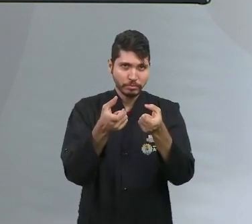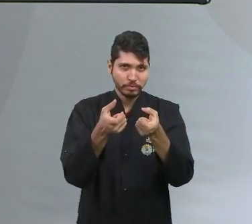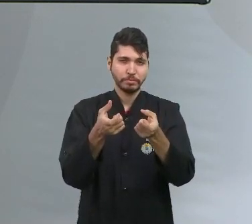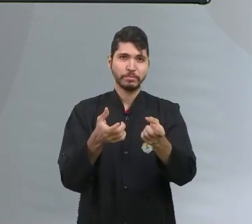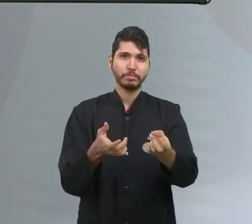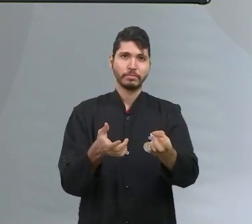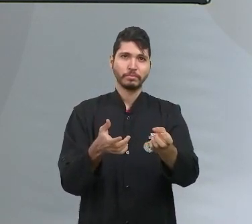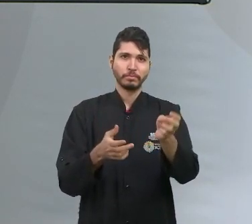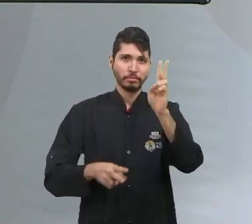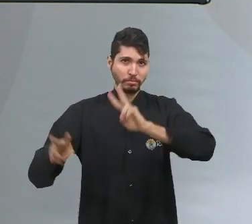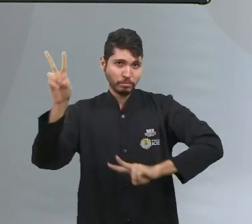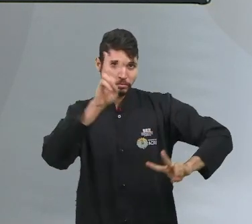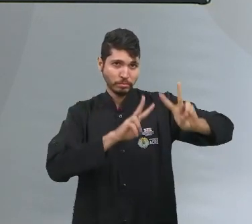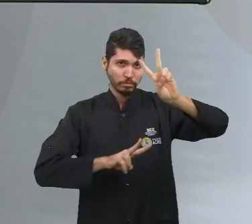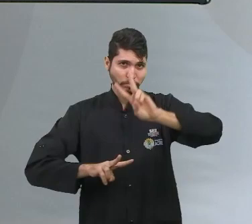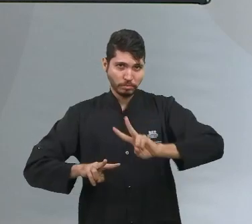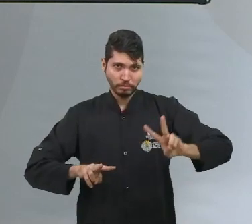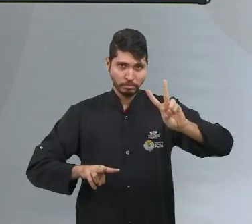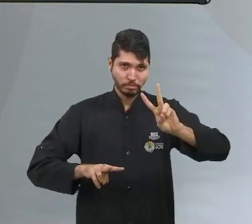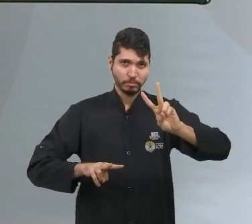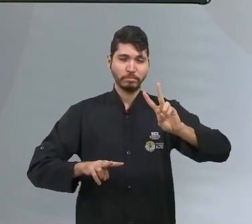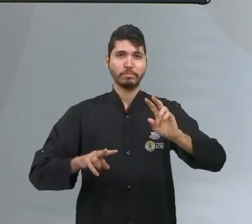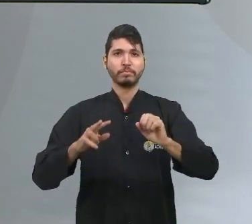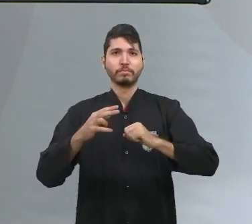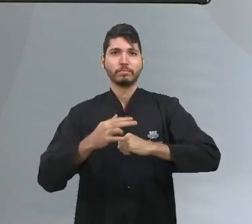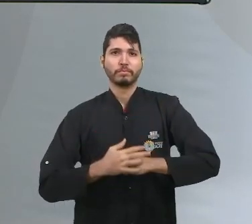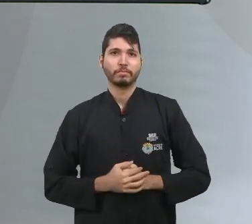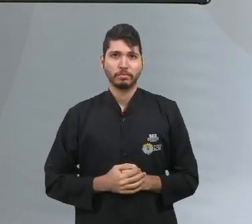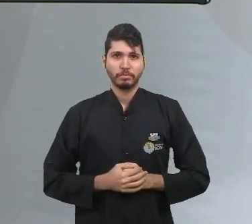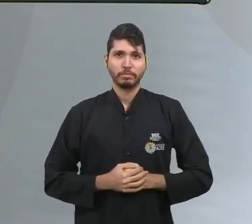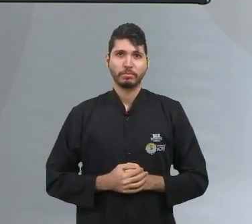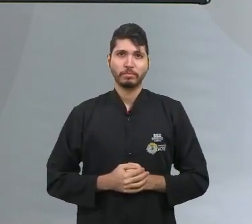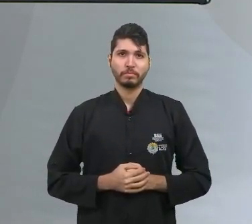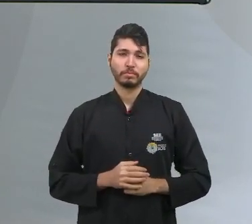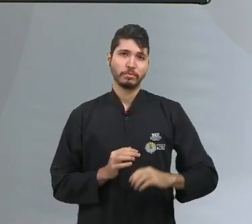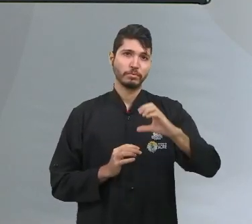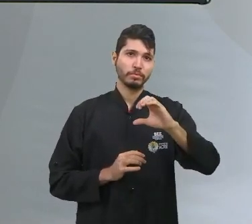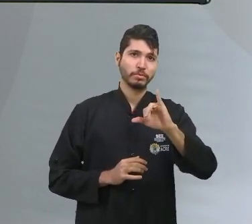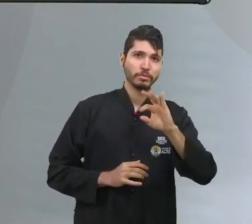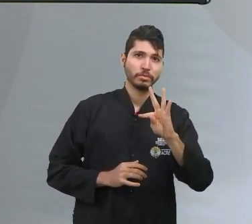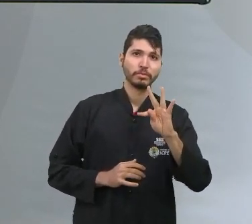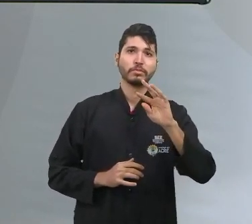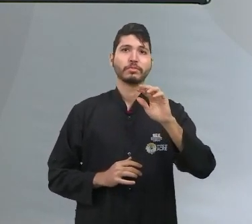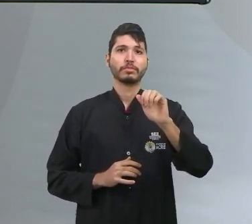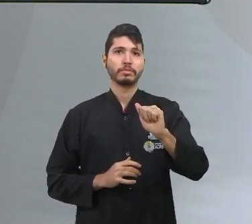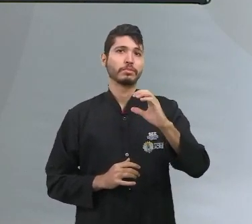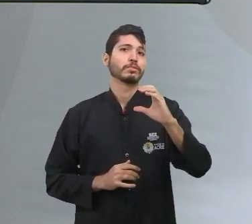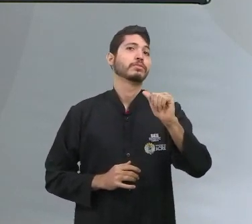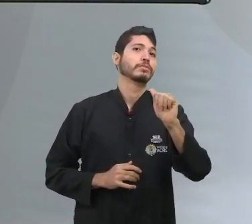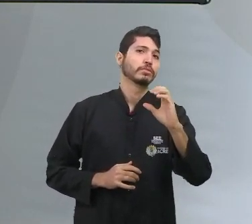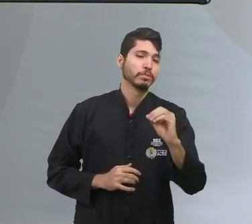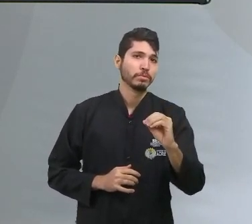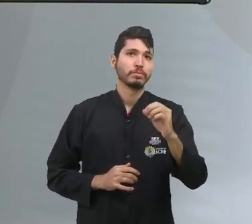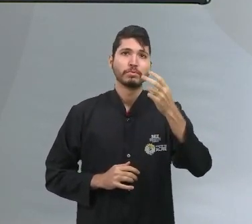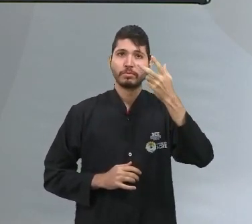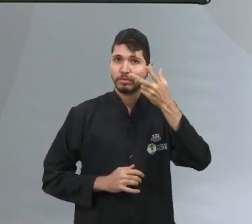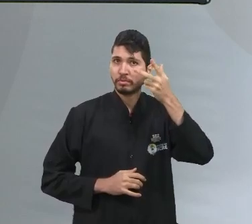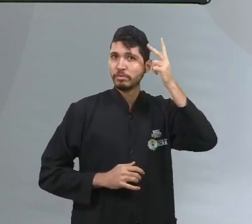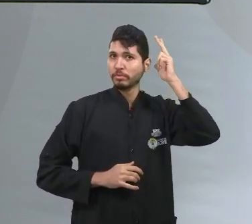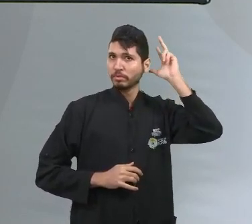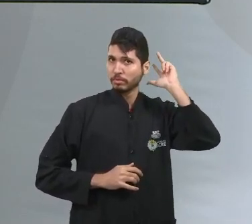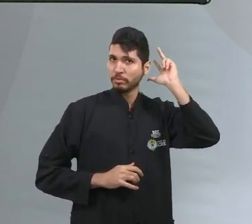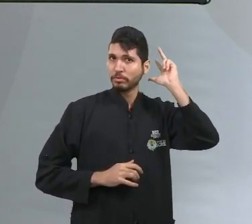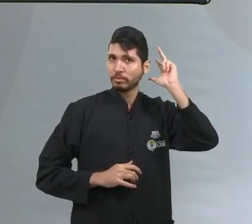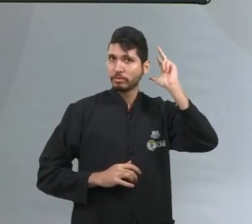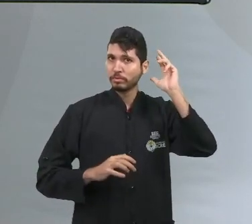visualizar também no comando dela, ela é uma citação do Gilberto Freire, um dos clássicos da sociologia